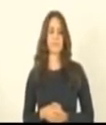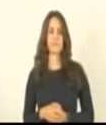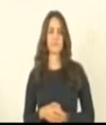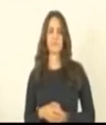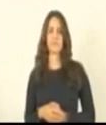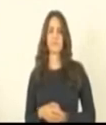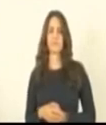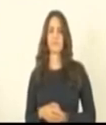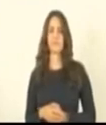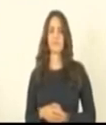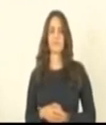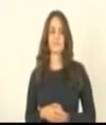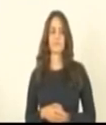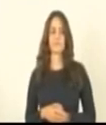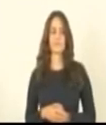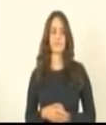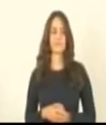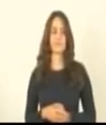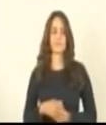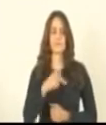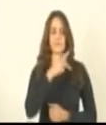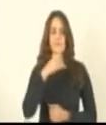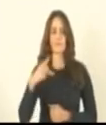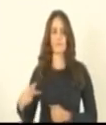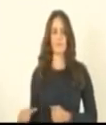Só puxar o botão para cima. Senhor Presidente,